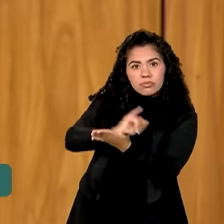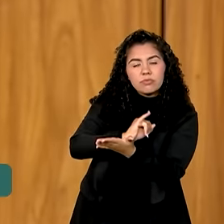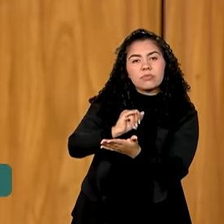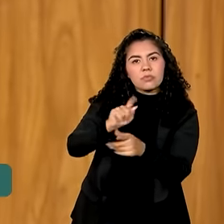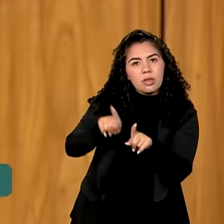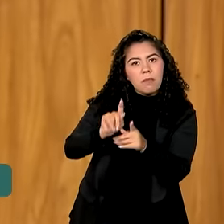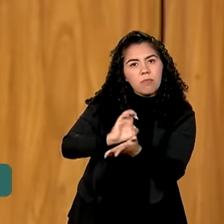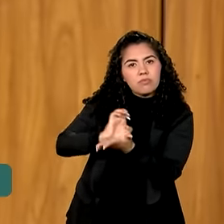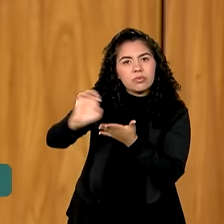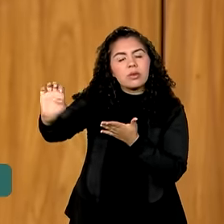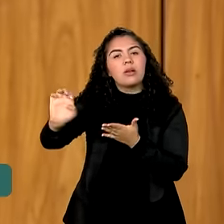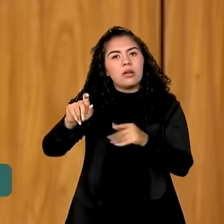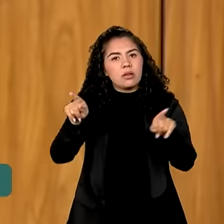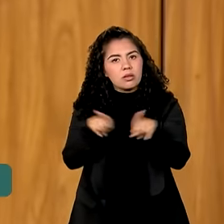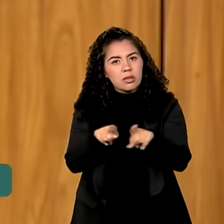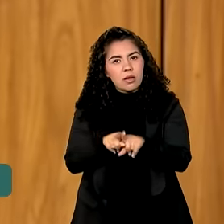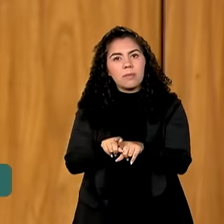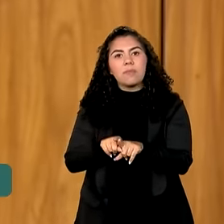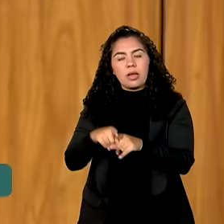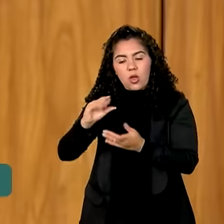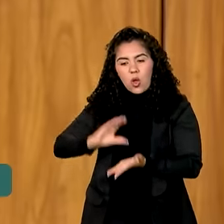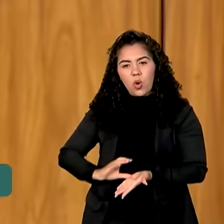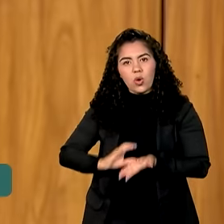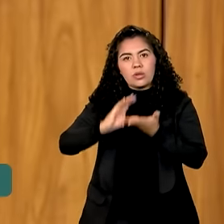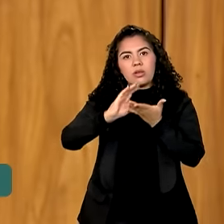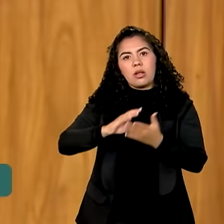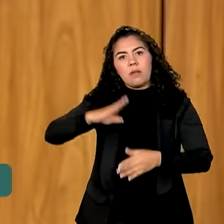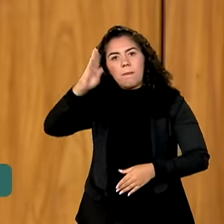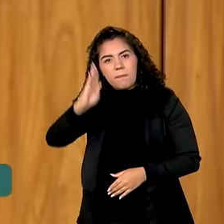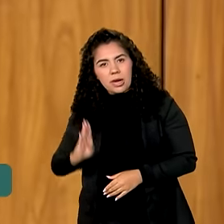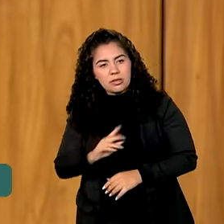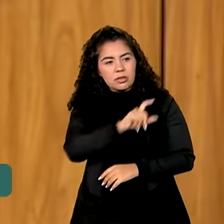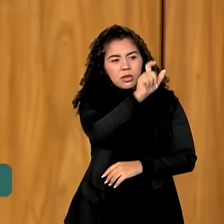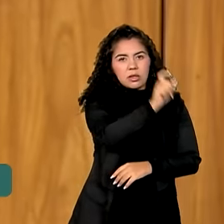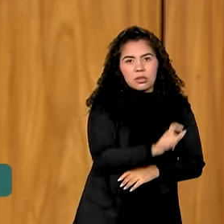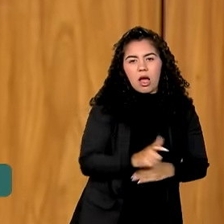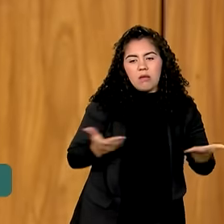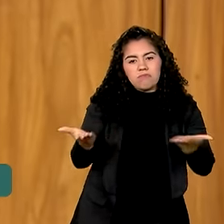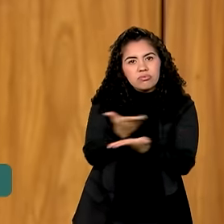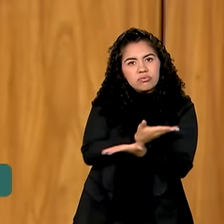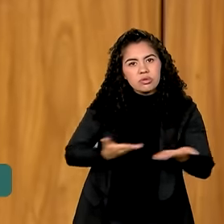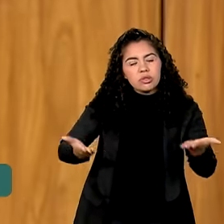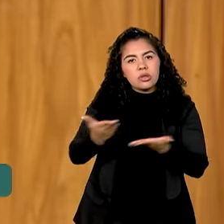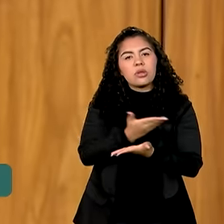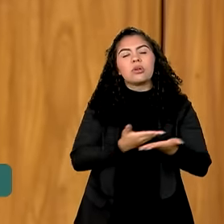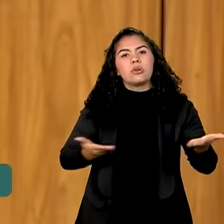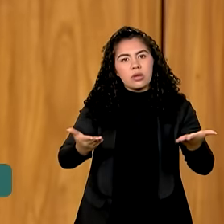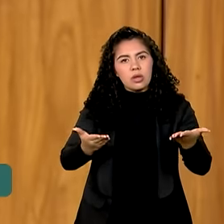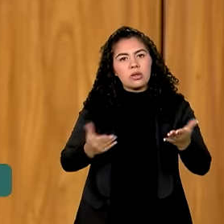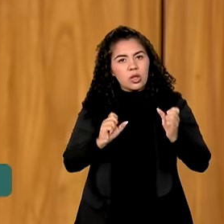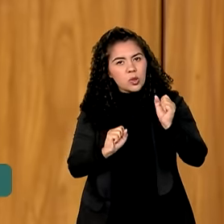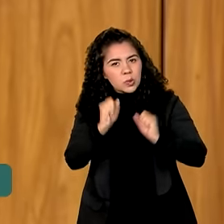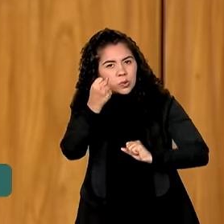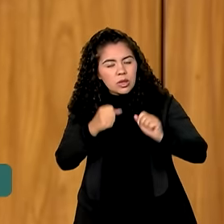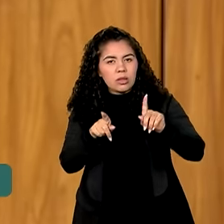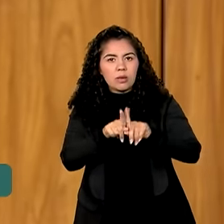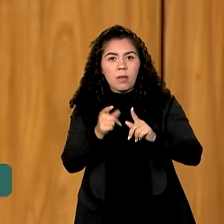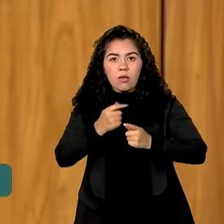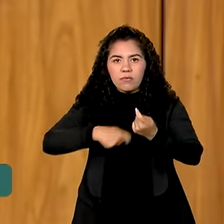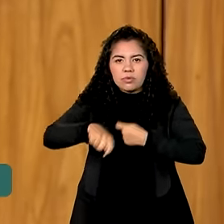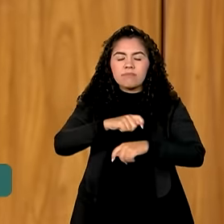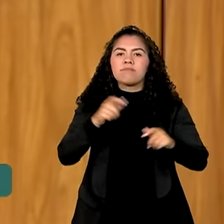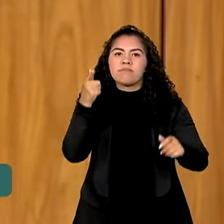em breve do Conselho Brasil-Itália de cooperação e desenvolvimento econômico, industrial e financeiro poderá